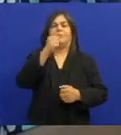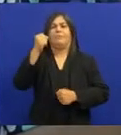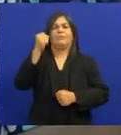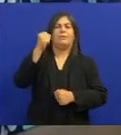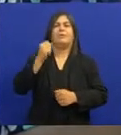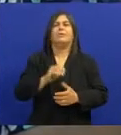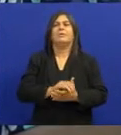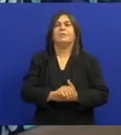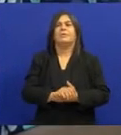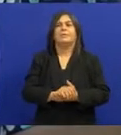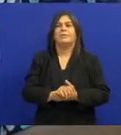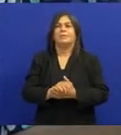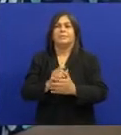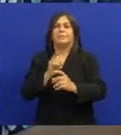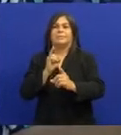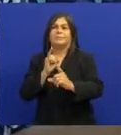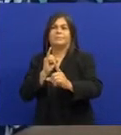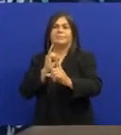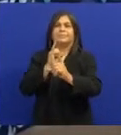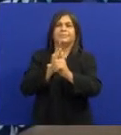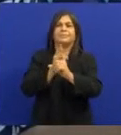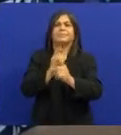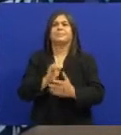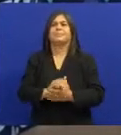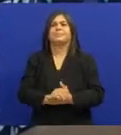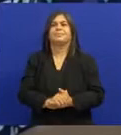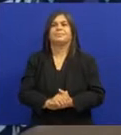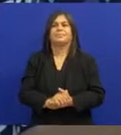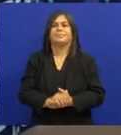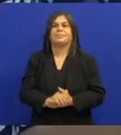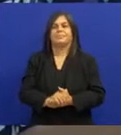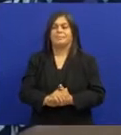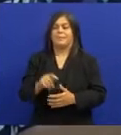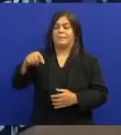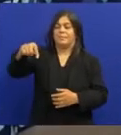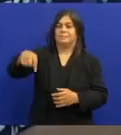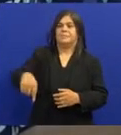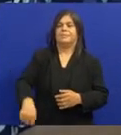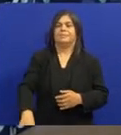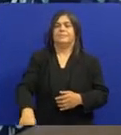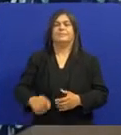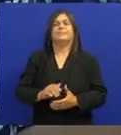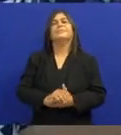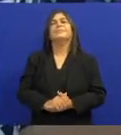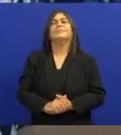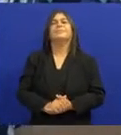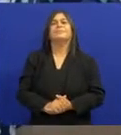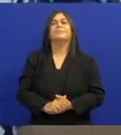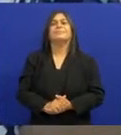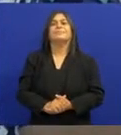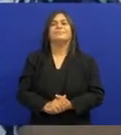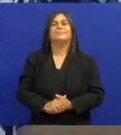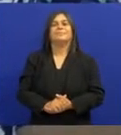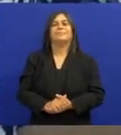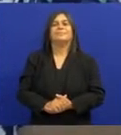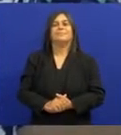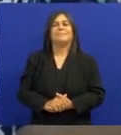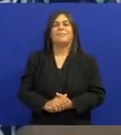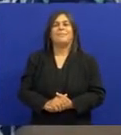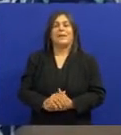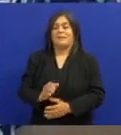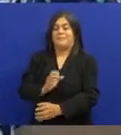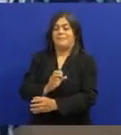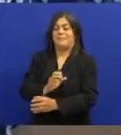lá Ele estava lá em cima Que a casa O salão era embaixo E em cima Tinha um